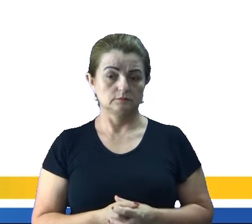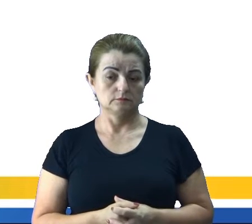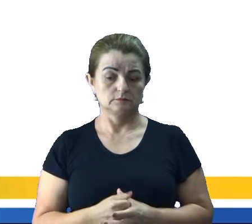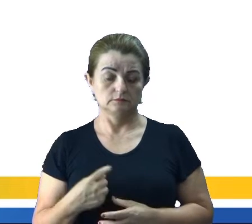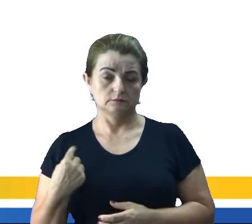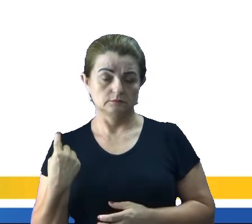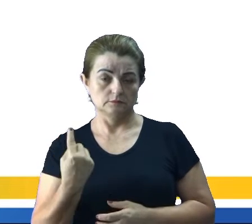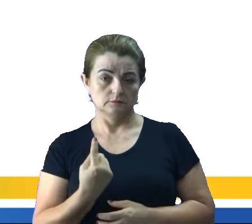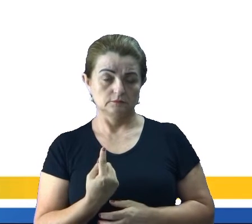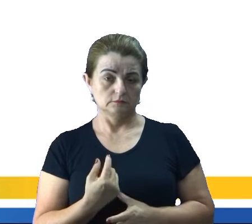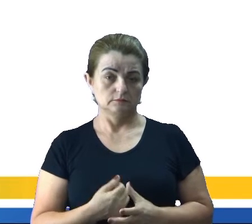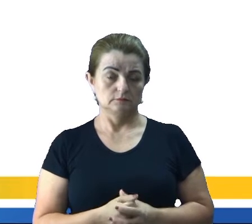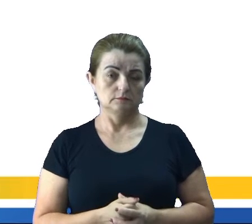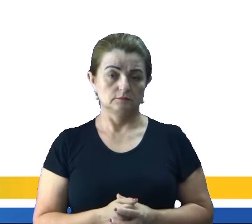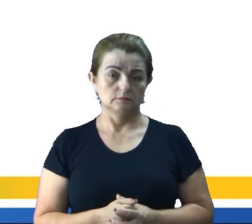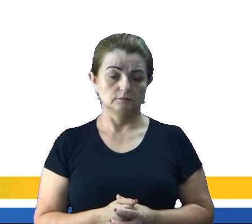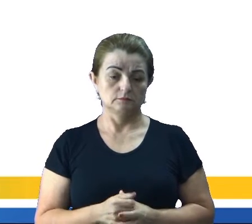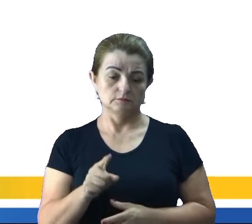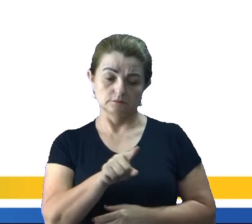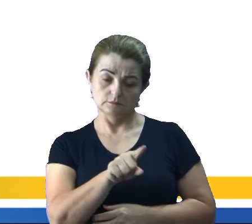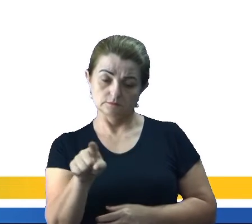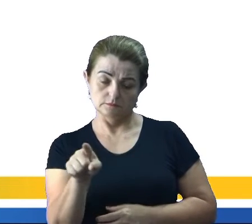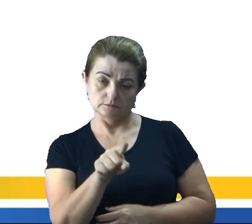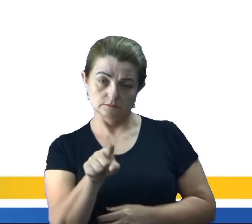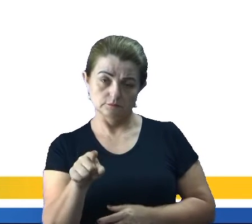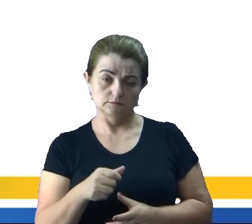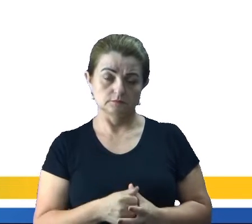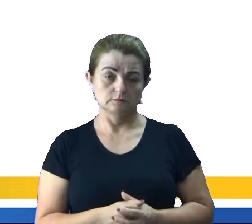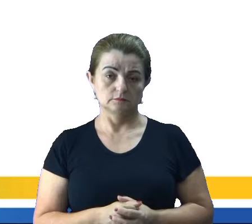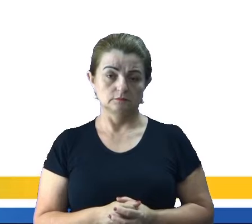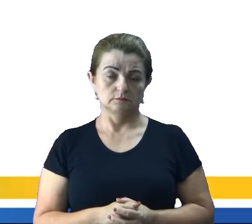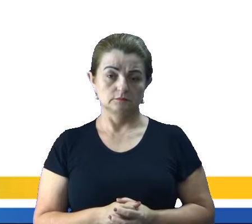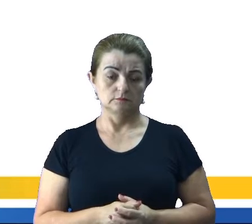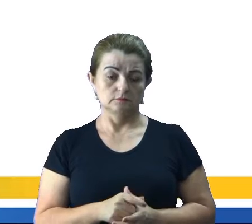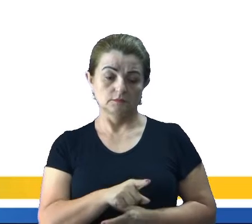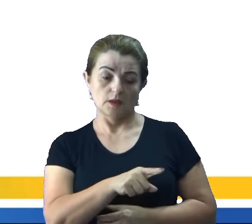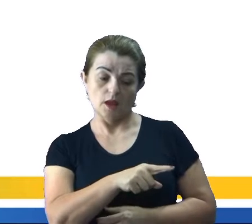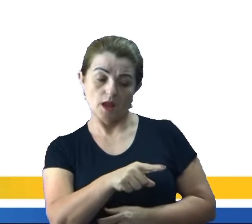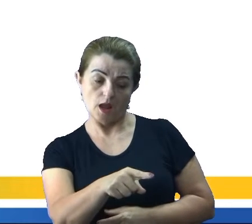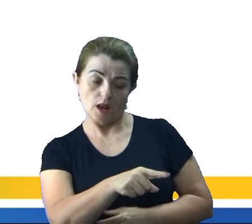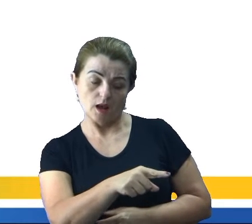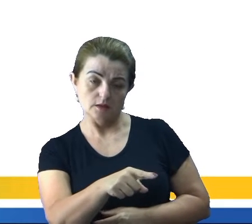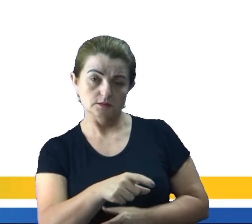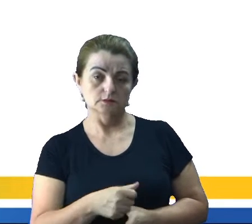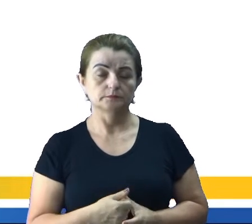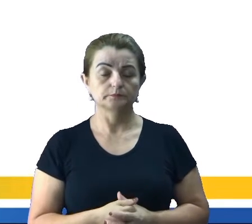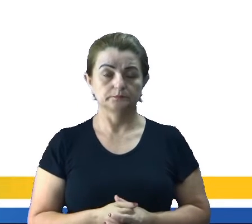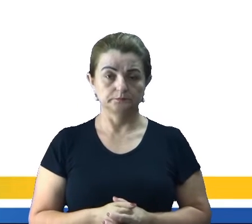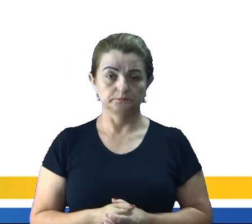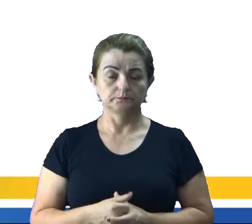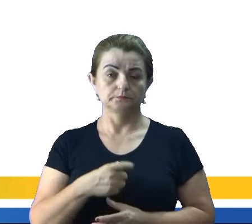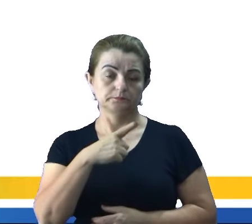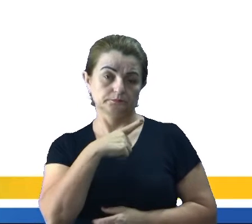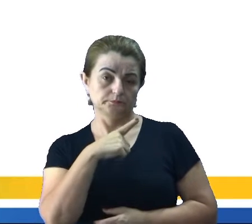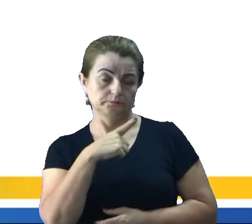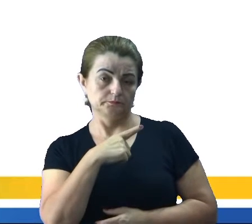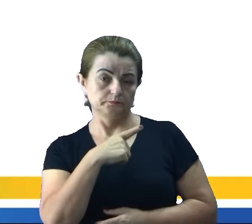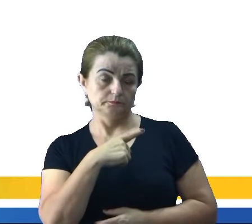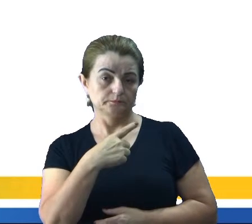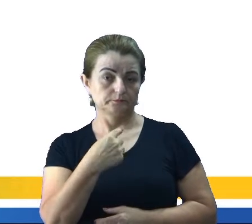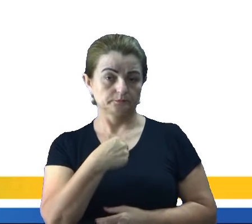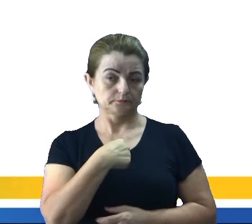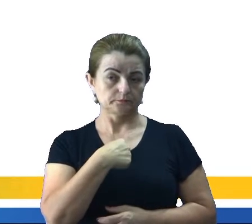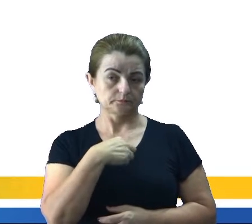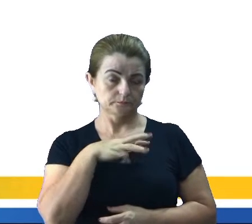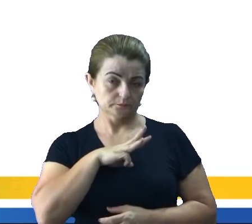You No plural Vocês E They Eles Nós temos o will